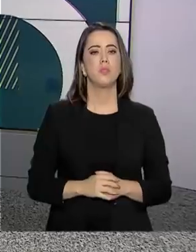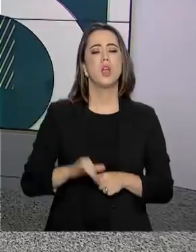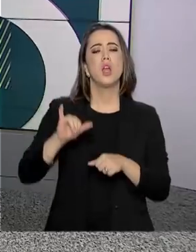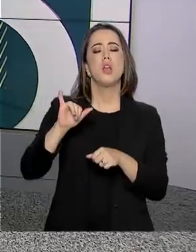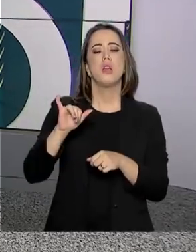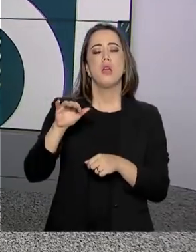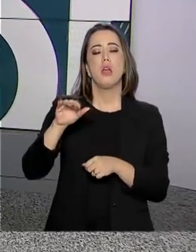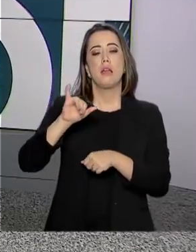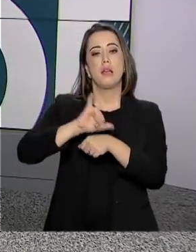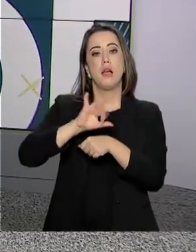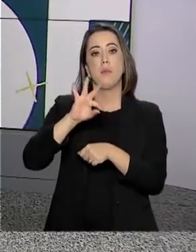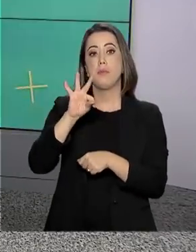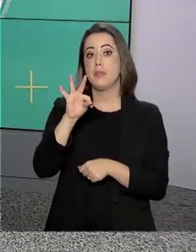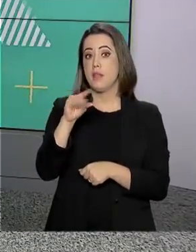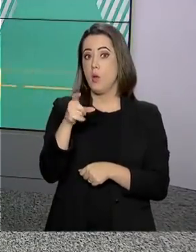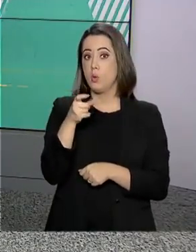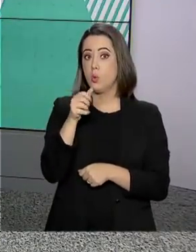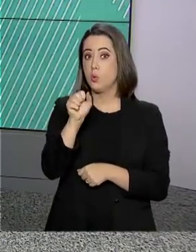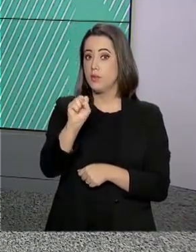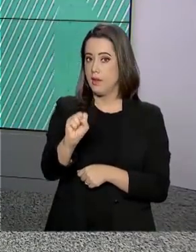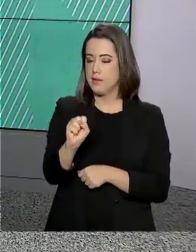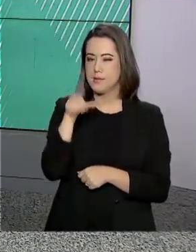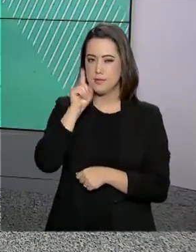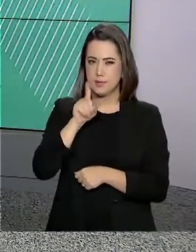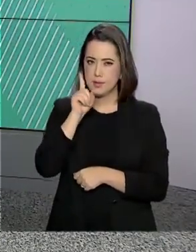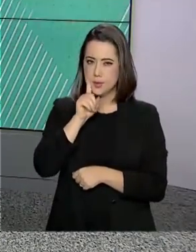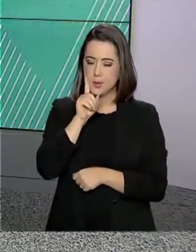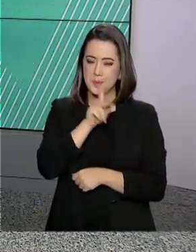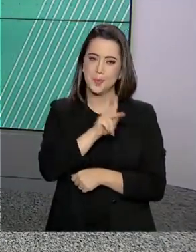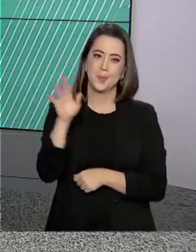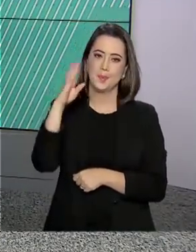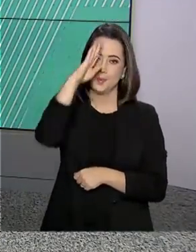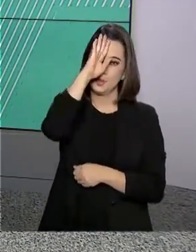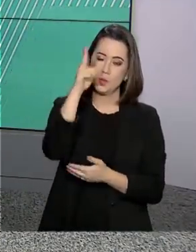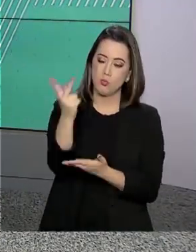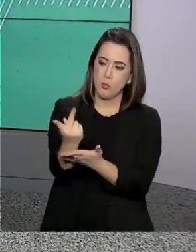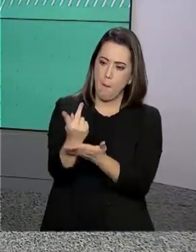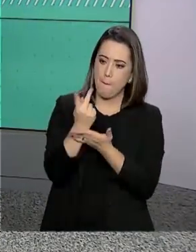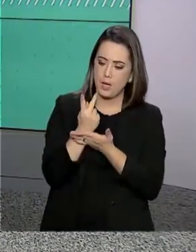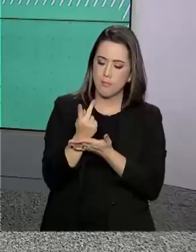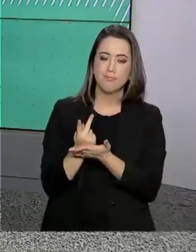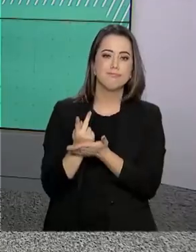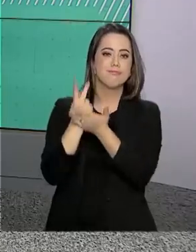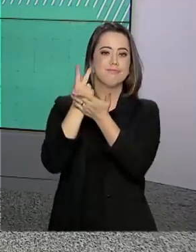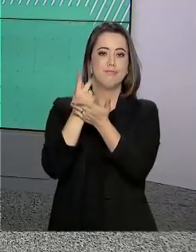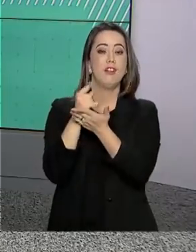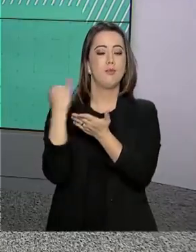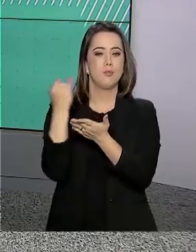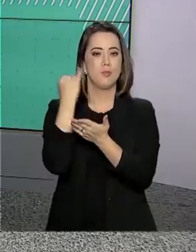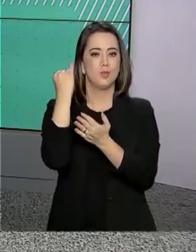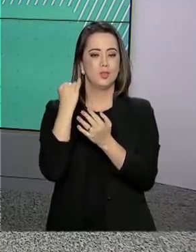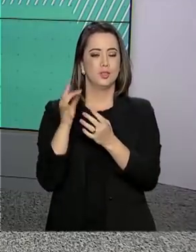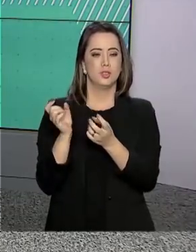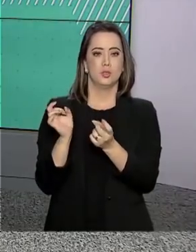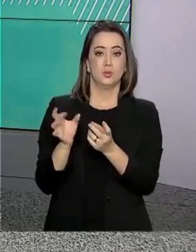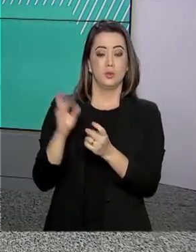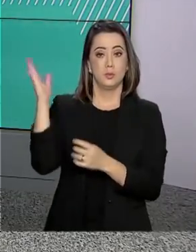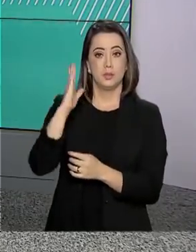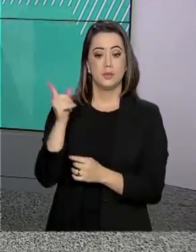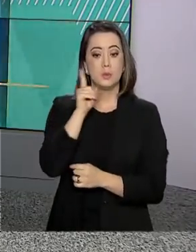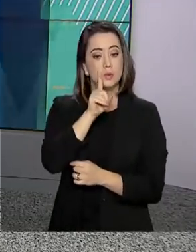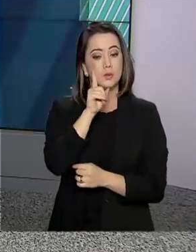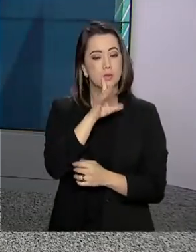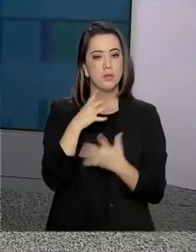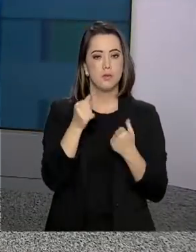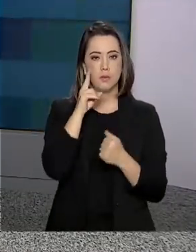o presidente Jair Bolsonaro recebeu hoje o prêmio de personalidade do ano da Câmara de Comércio Brasil-Estados Unidos. Vamos ouvir